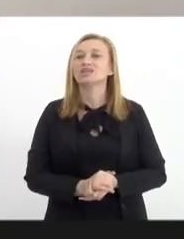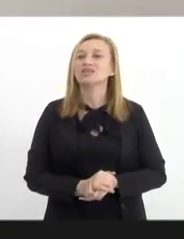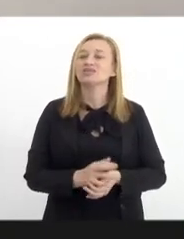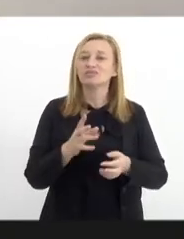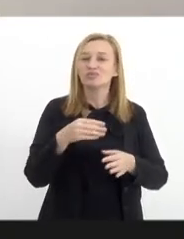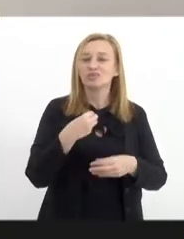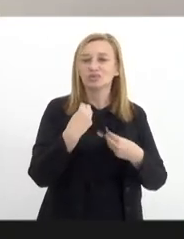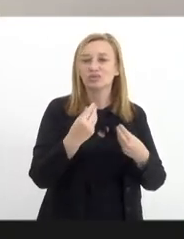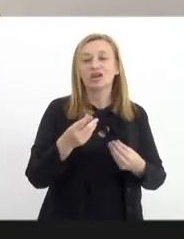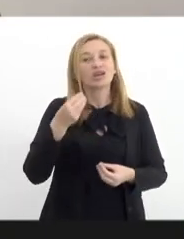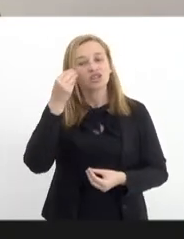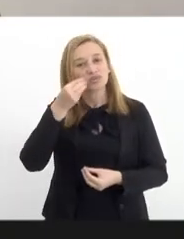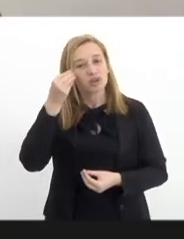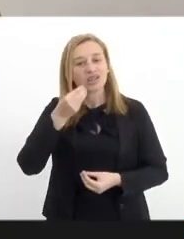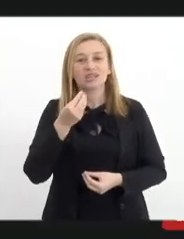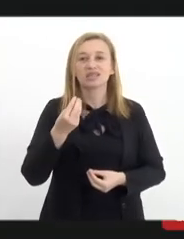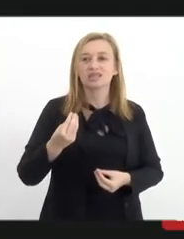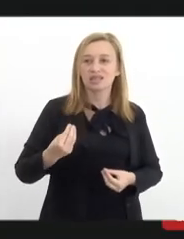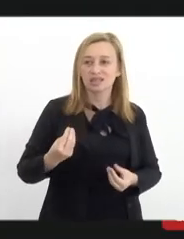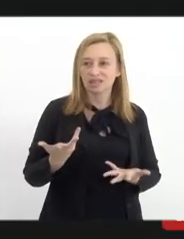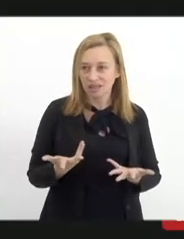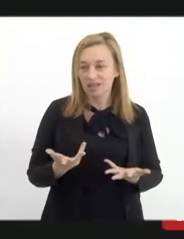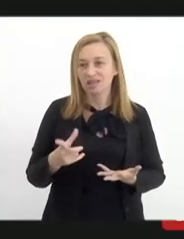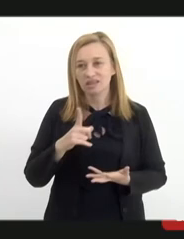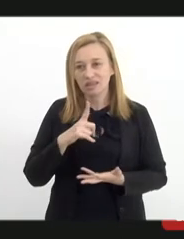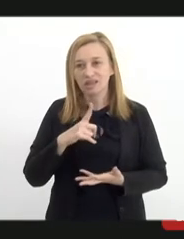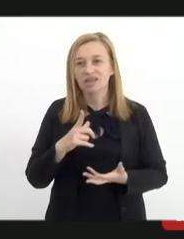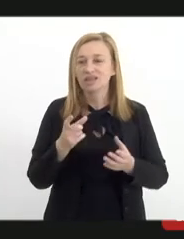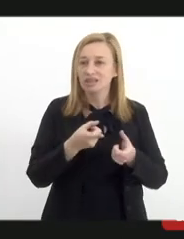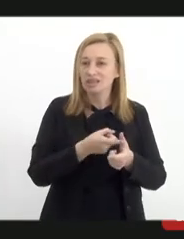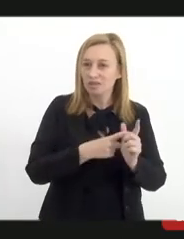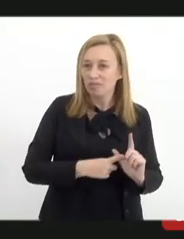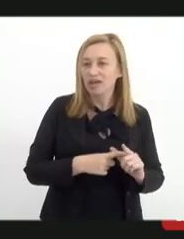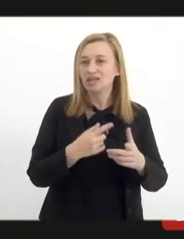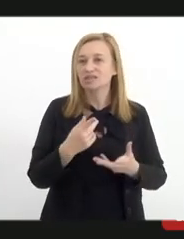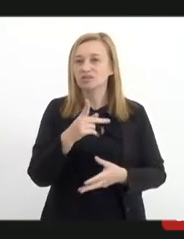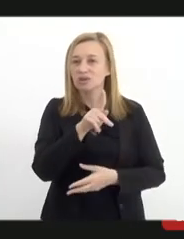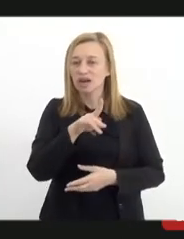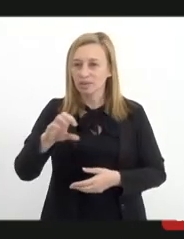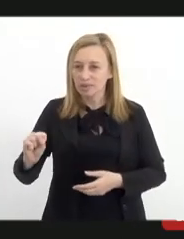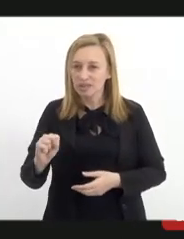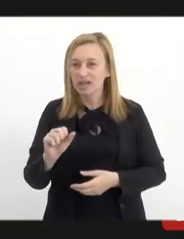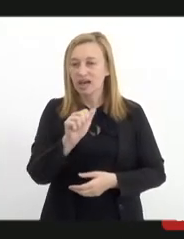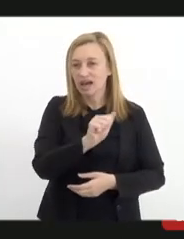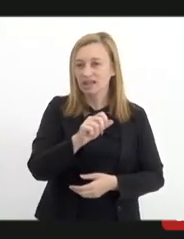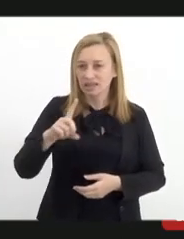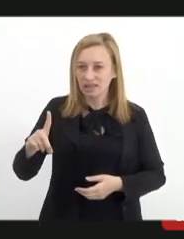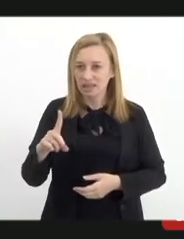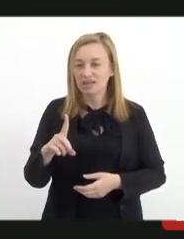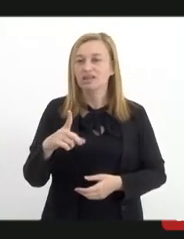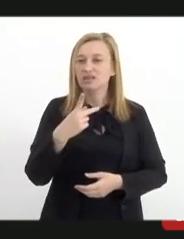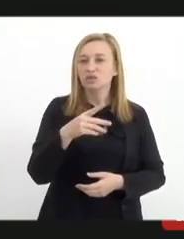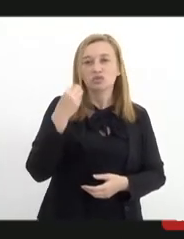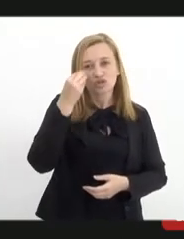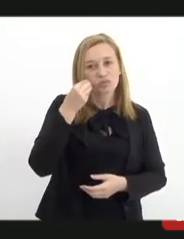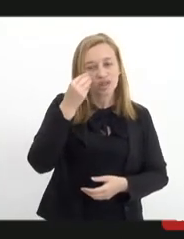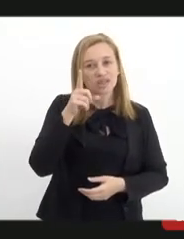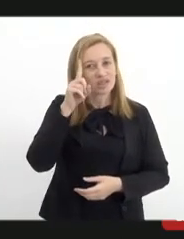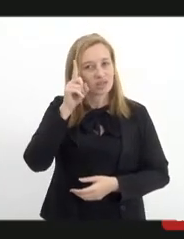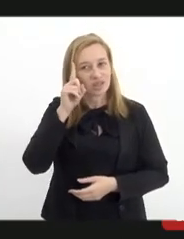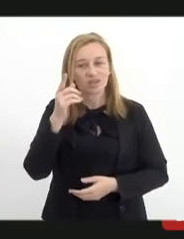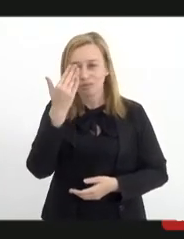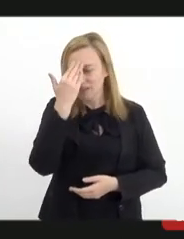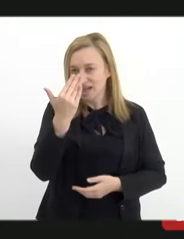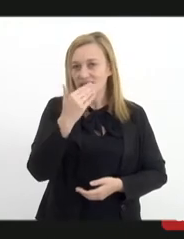experiência aí vivida na ponta com todas as pessoas que dependem aí do CAPS adentro e trazendo a sua experiência do dia a dia.